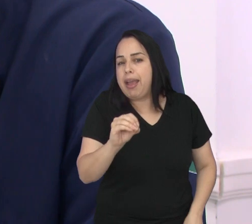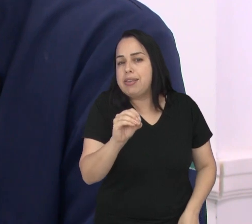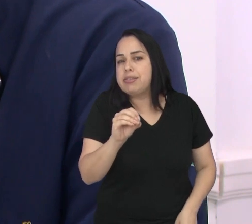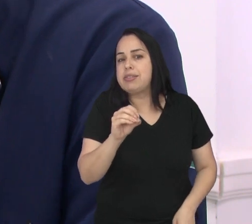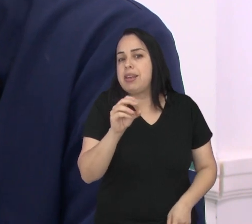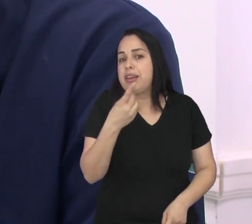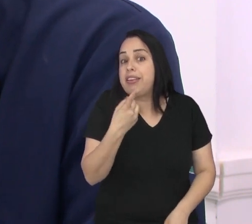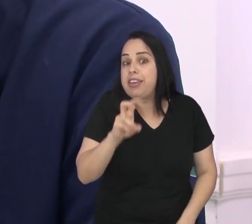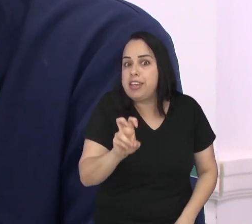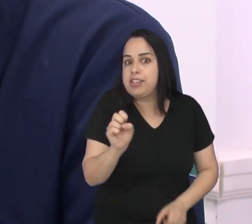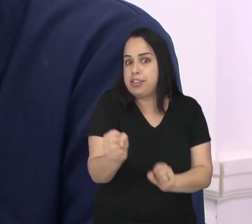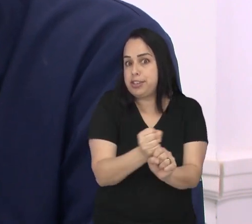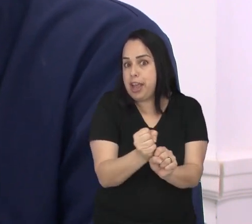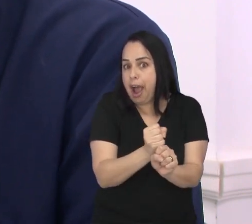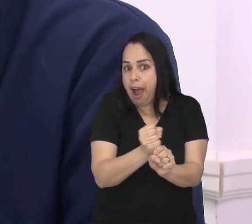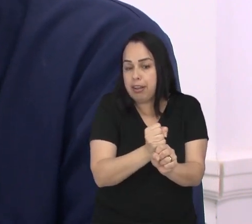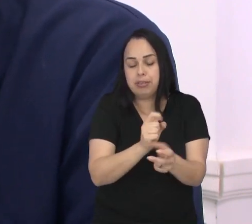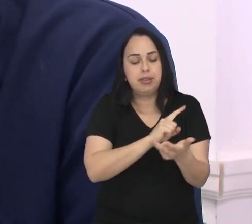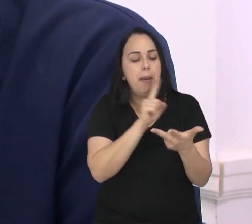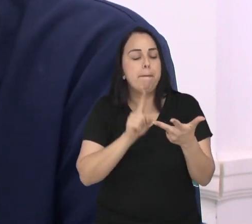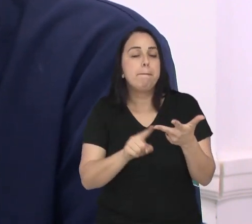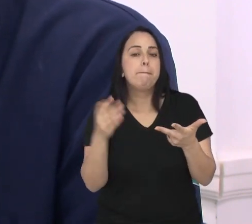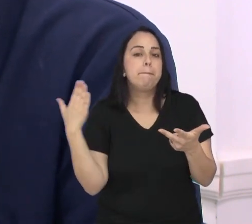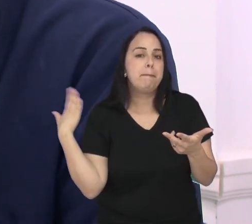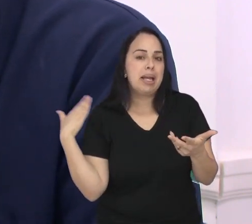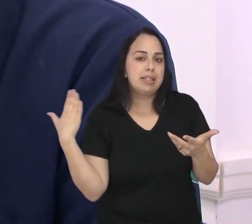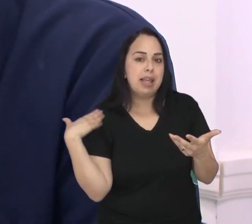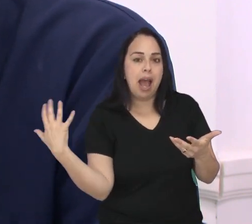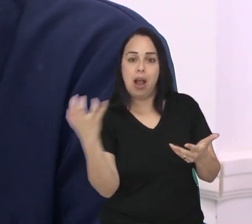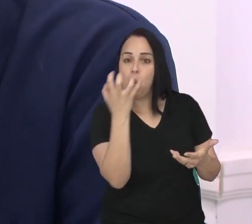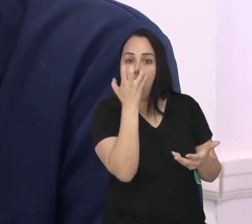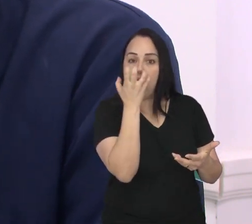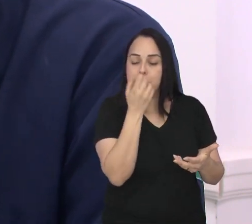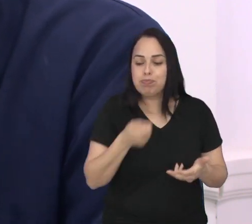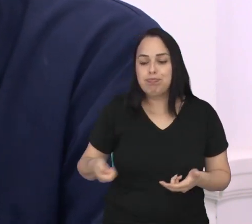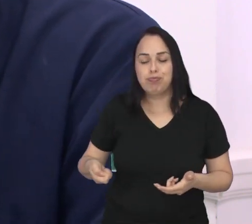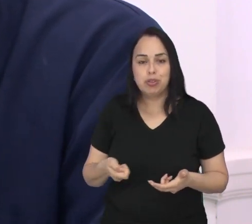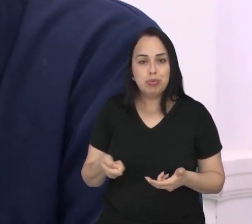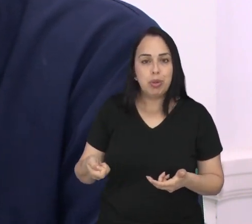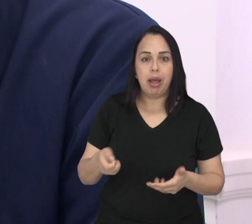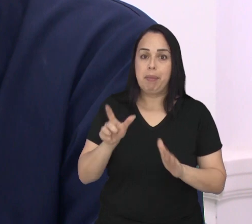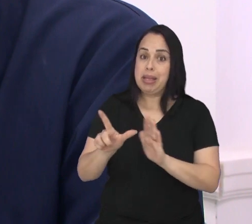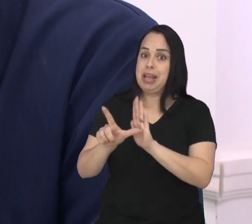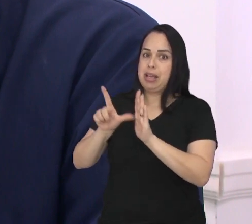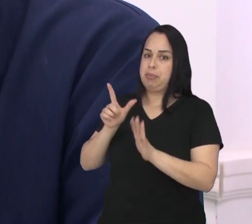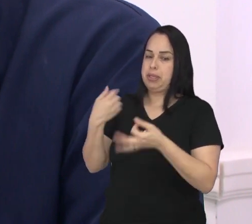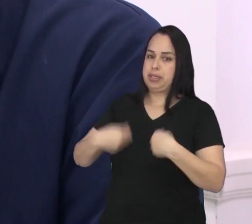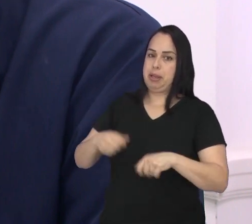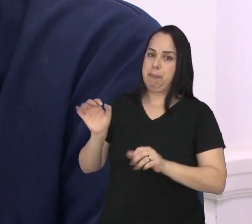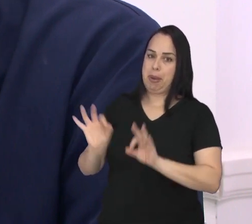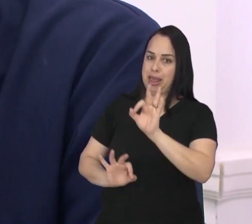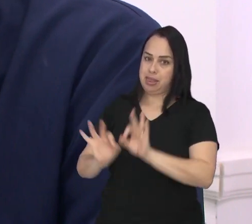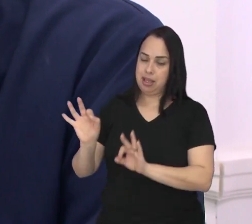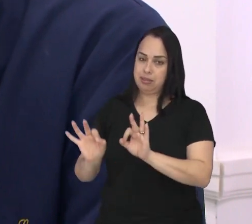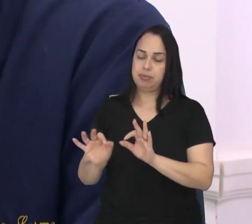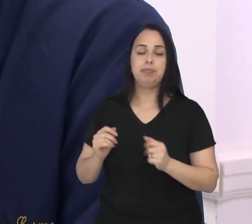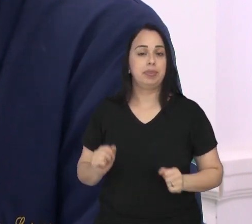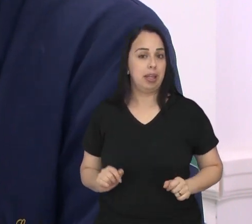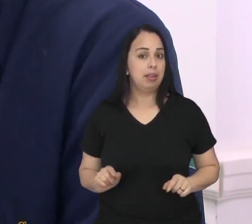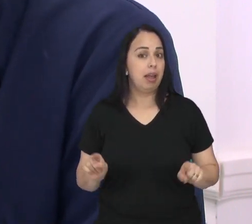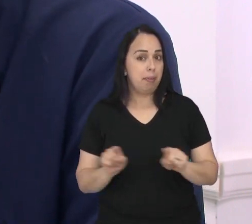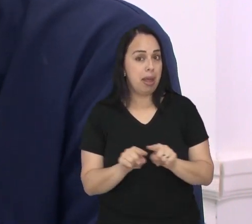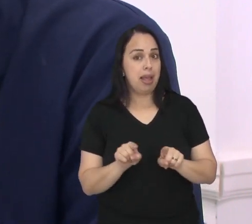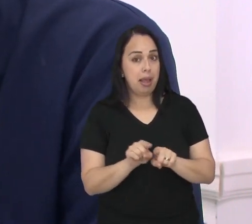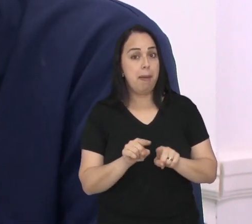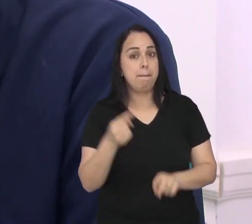de 10 a 15 anos, né? A rotina de passeios, todo esse cuidado. Então a gente precisa planejar antes de ter os animais. E a